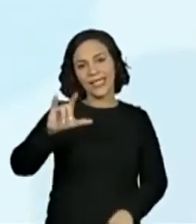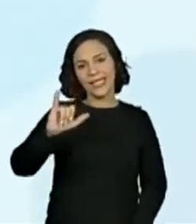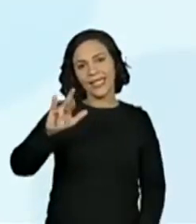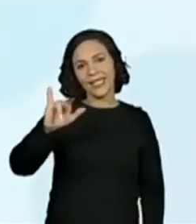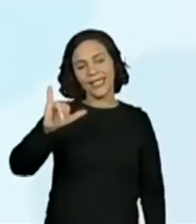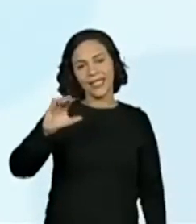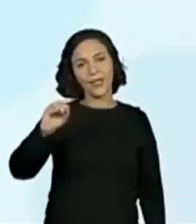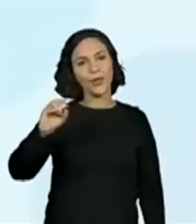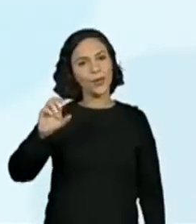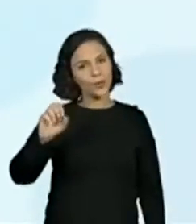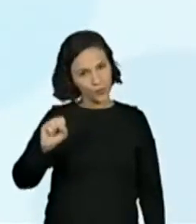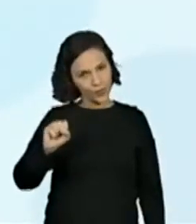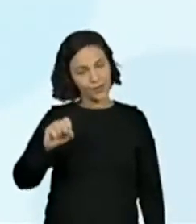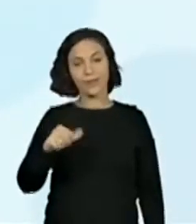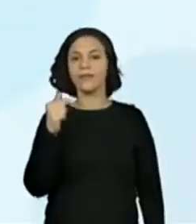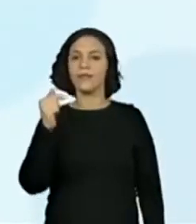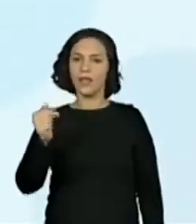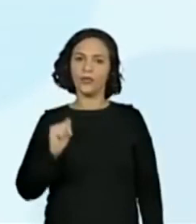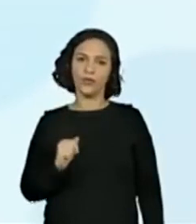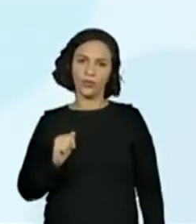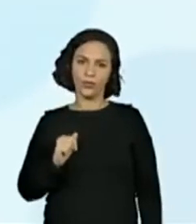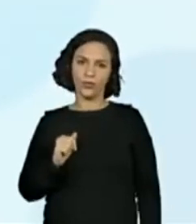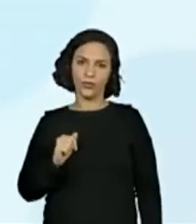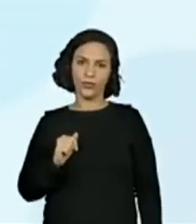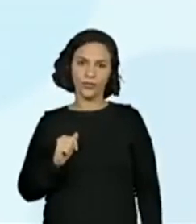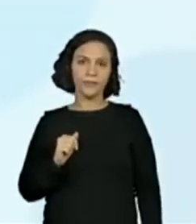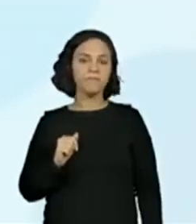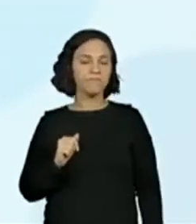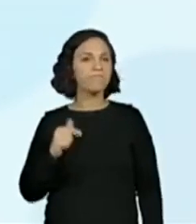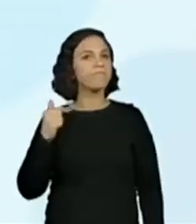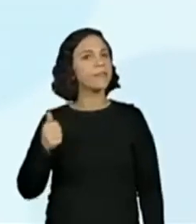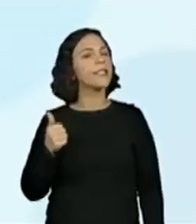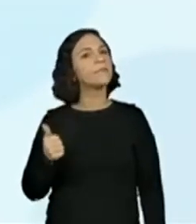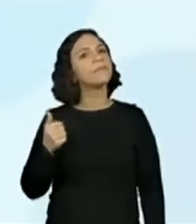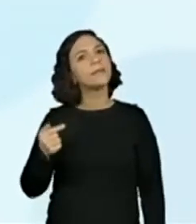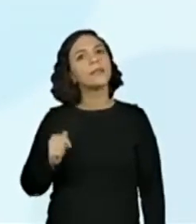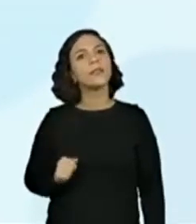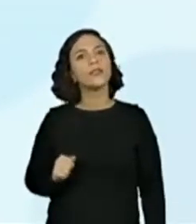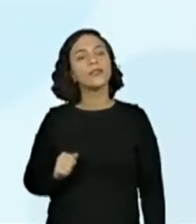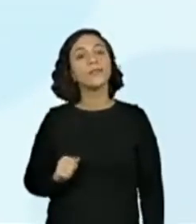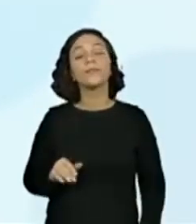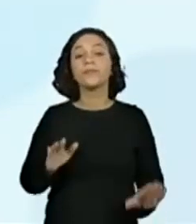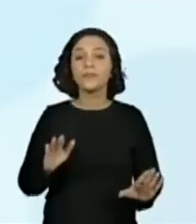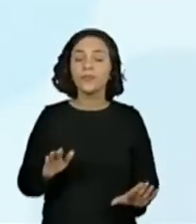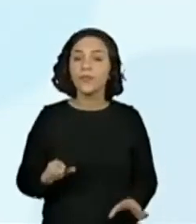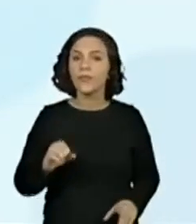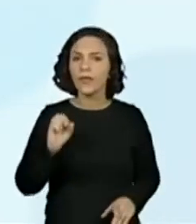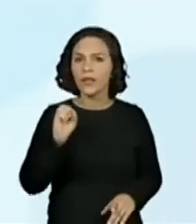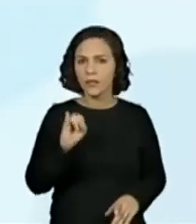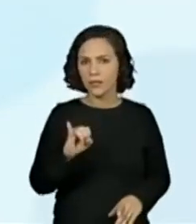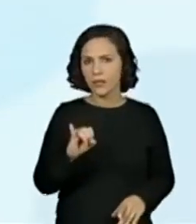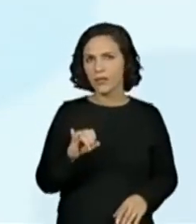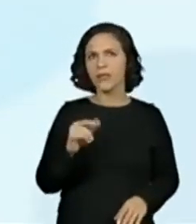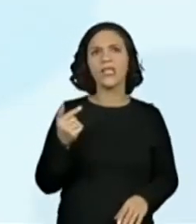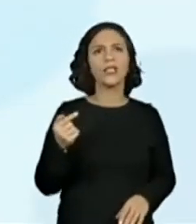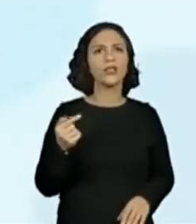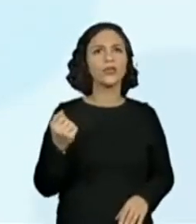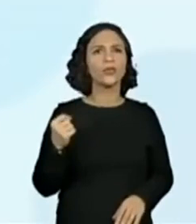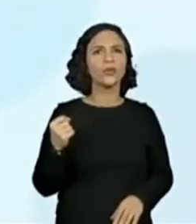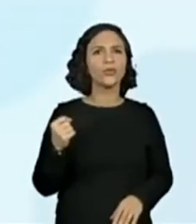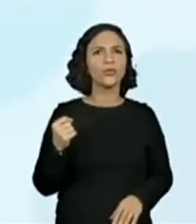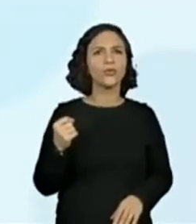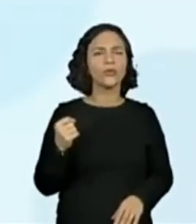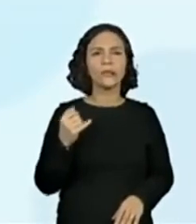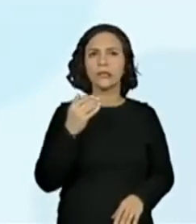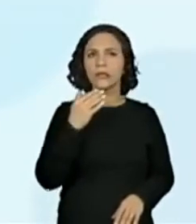Tem sete. Sete. Sete lírios. Se a gente for no quadro... Oito. Sete ou oito? Agora eu fiquei em